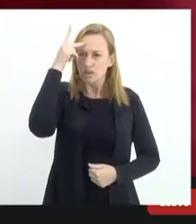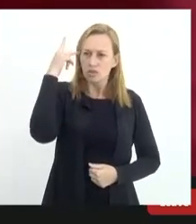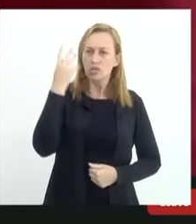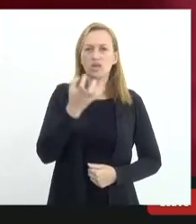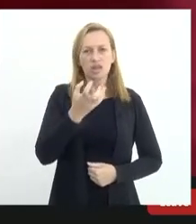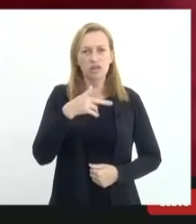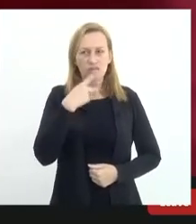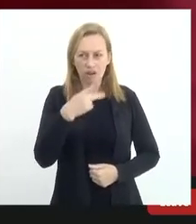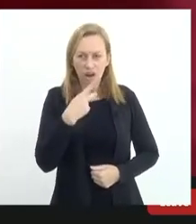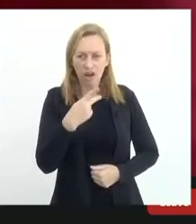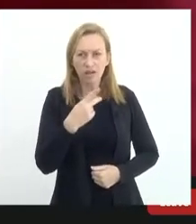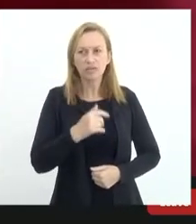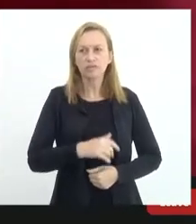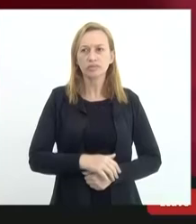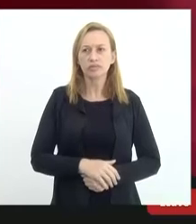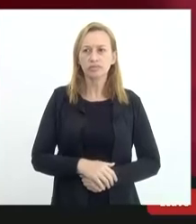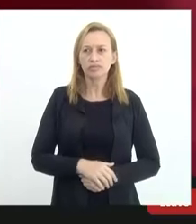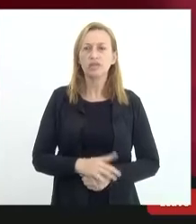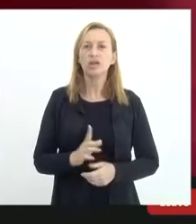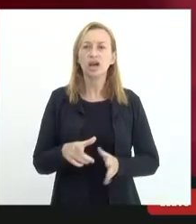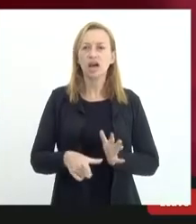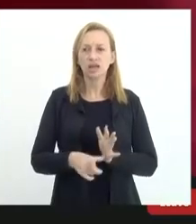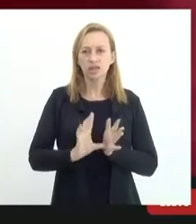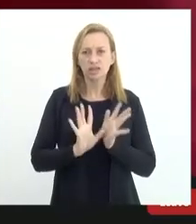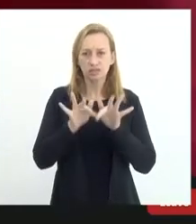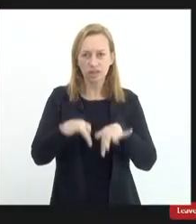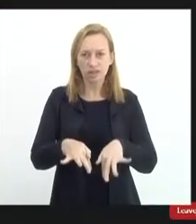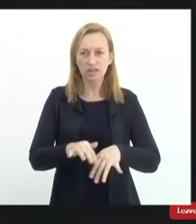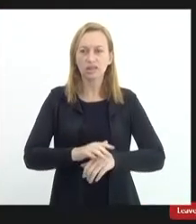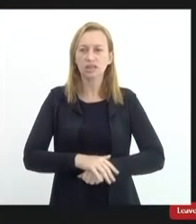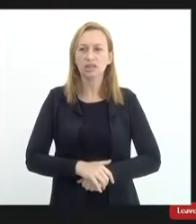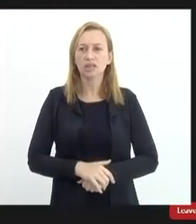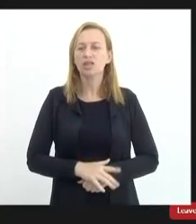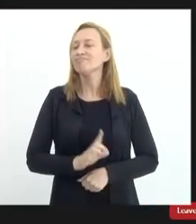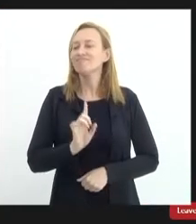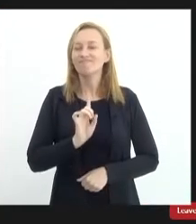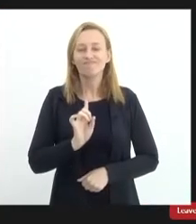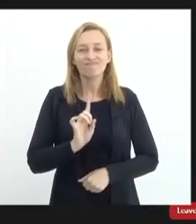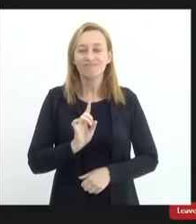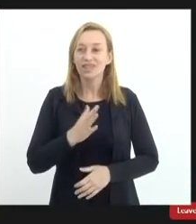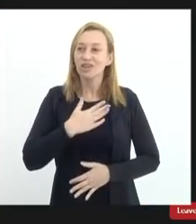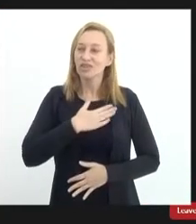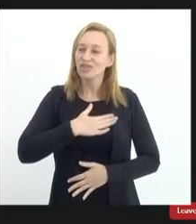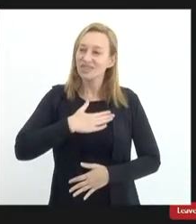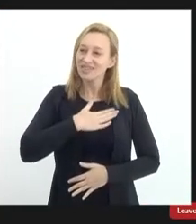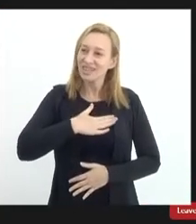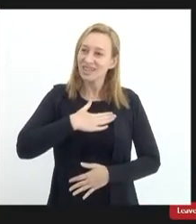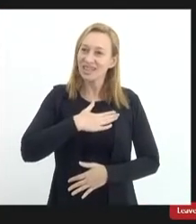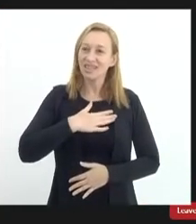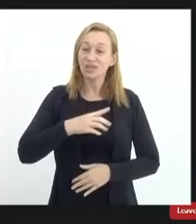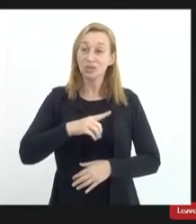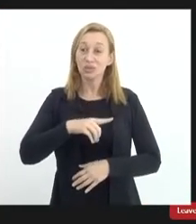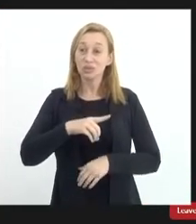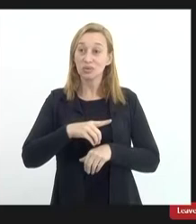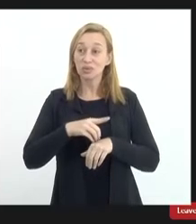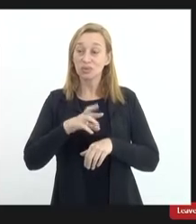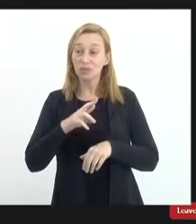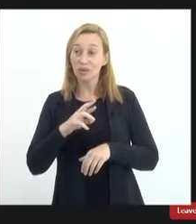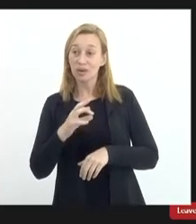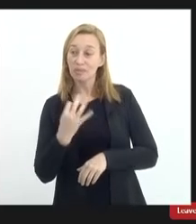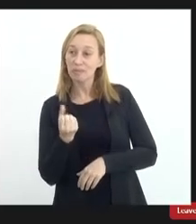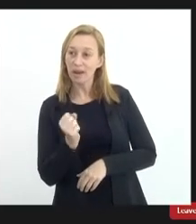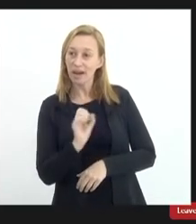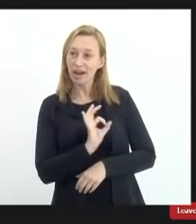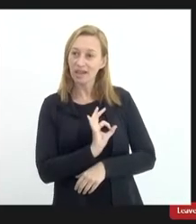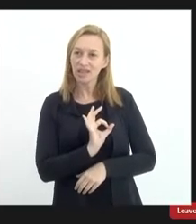gostaria de fazer uso da palavra antes de encerrar não eu gostaria doutora Mar só de fazer